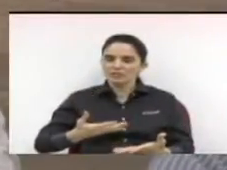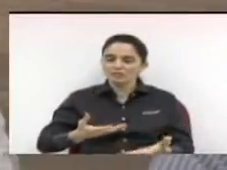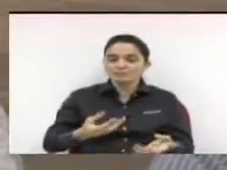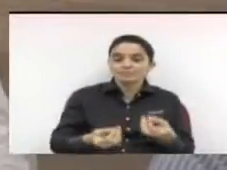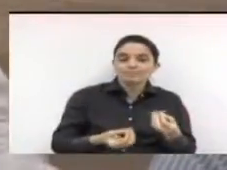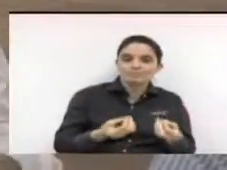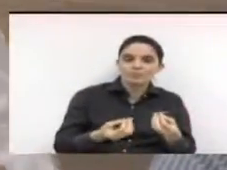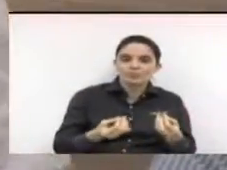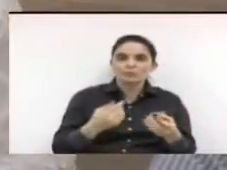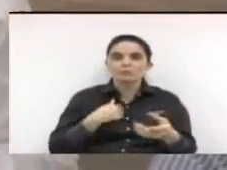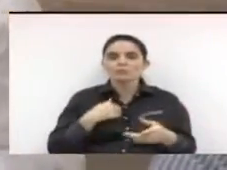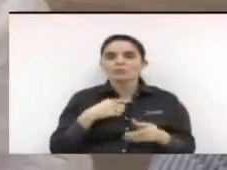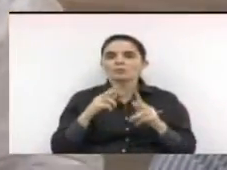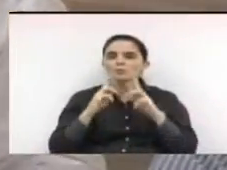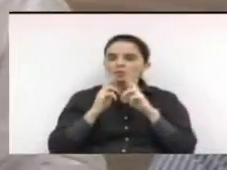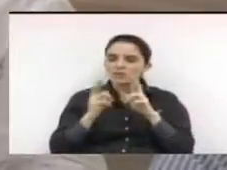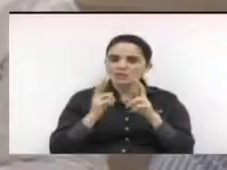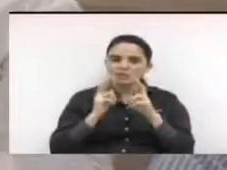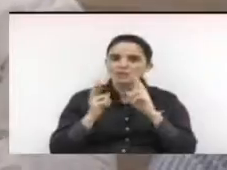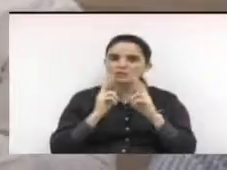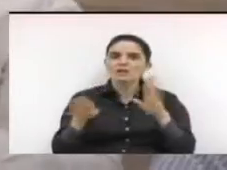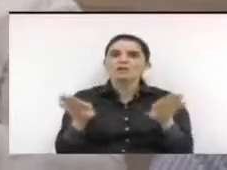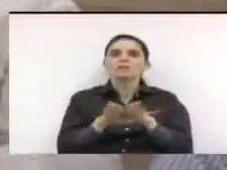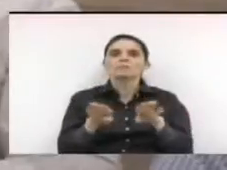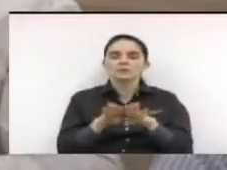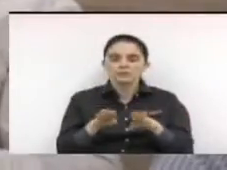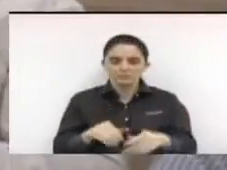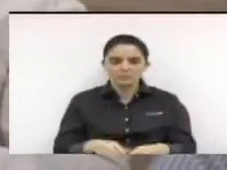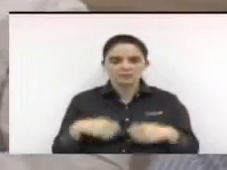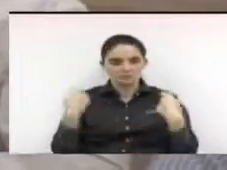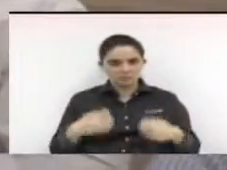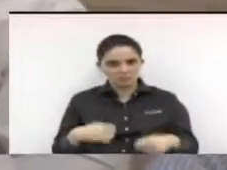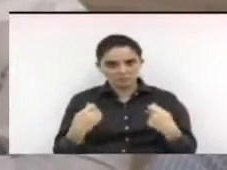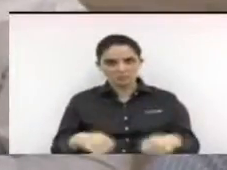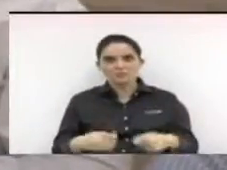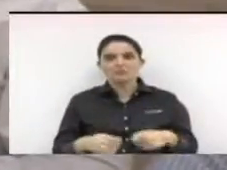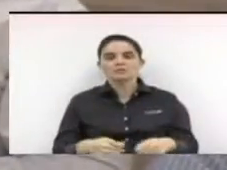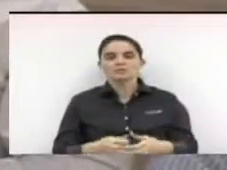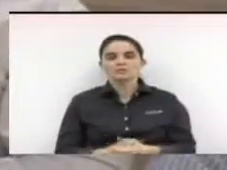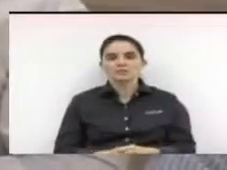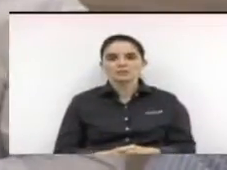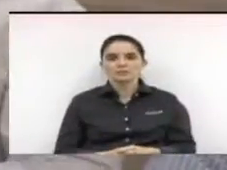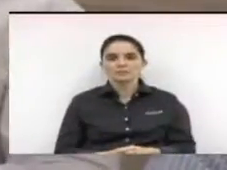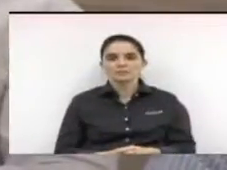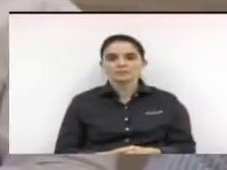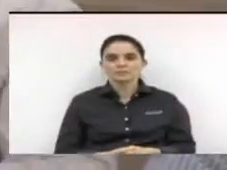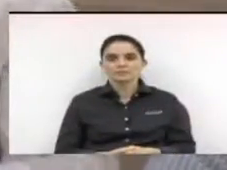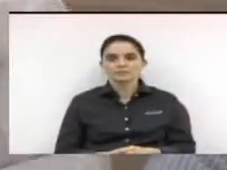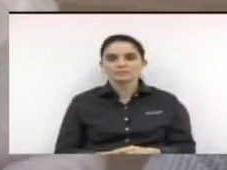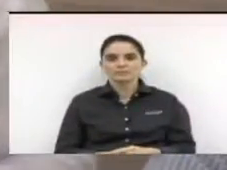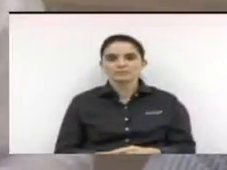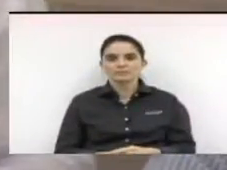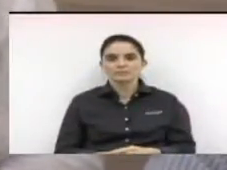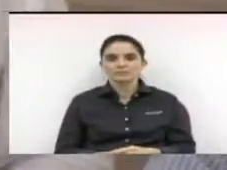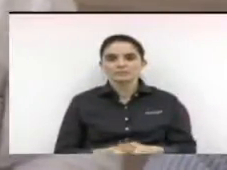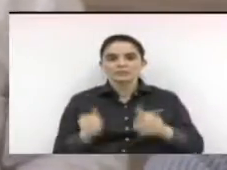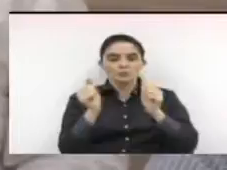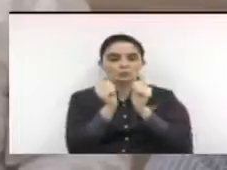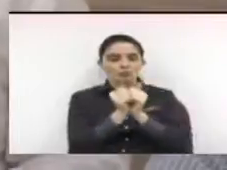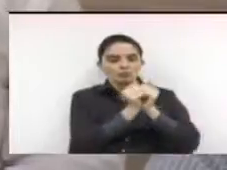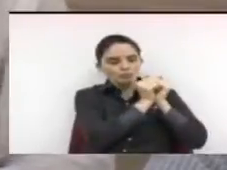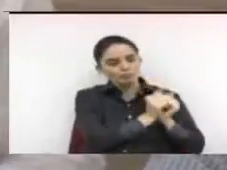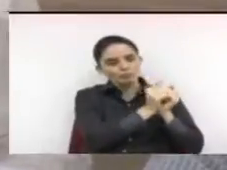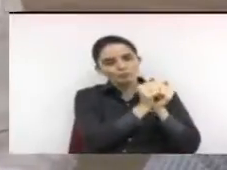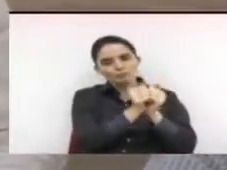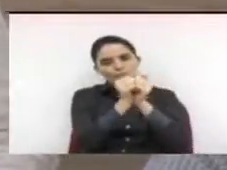nós também vamos protestar clamar através de moção e se preciso for acompanharemos os professores aqui da